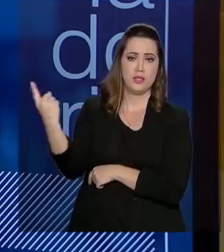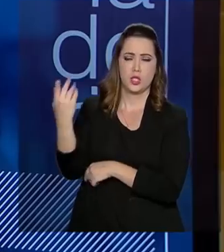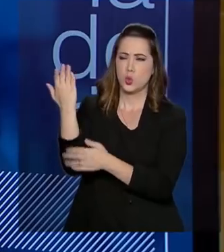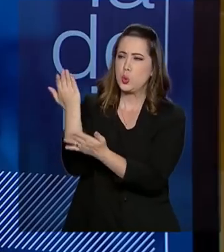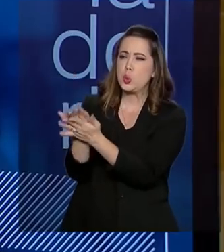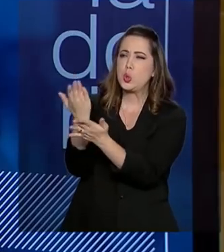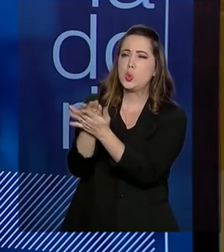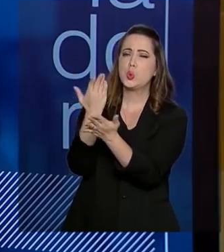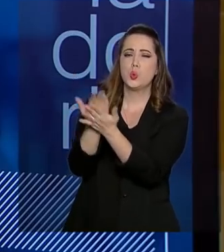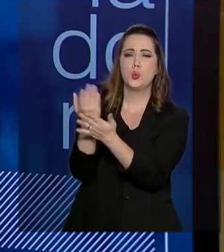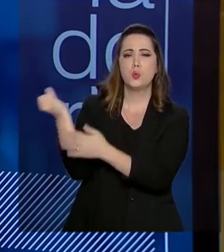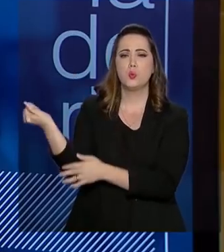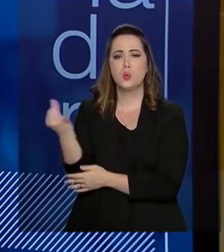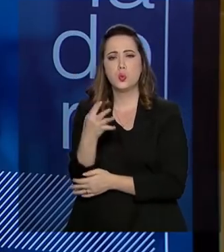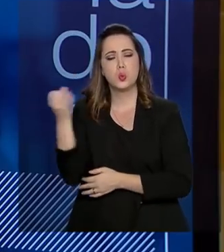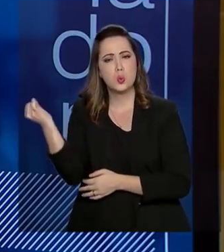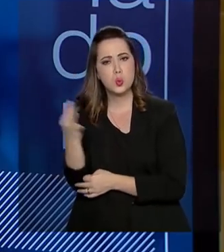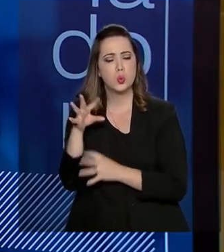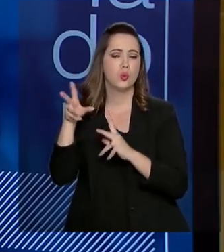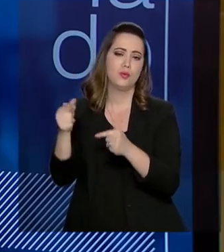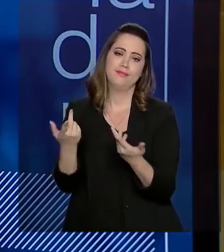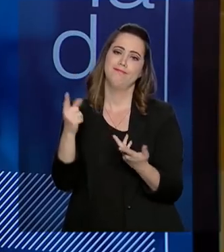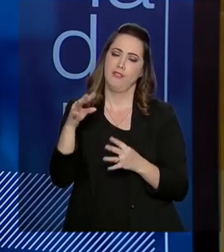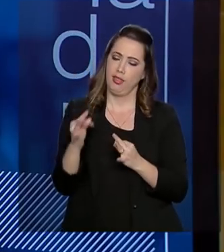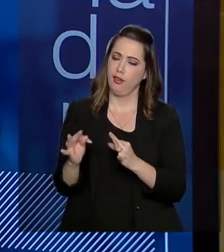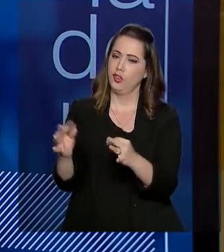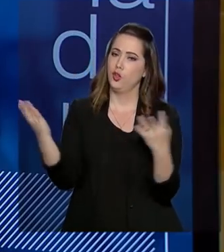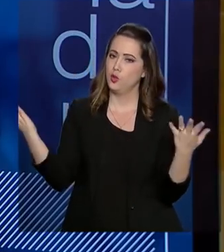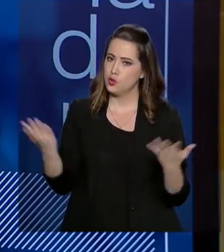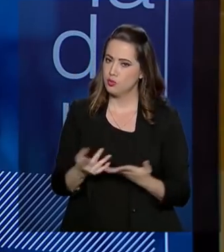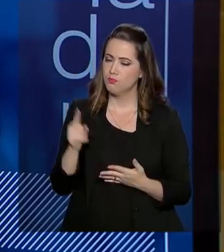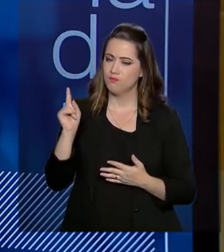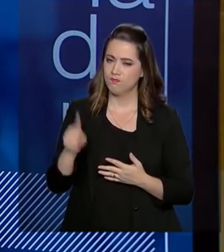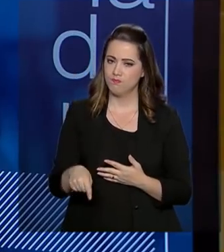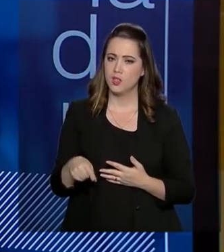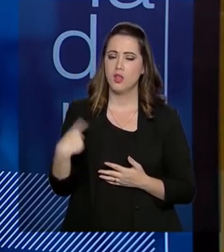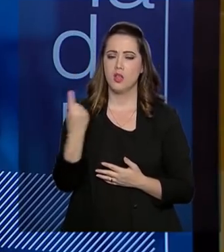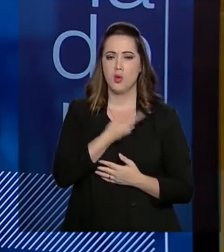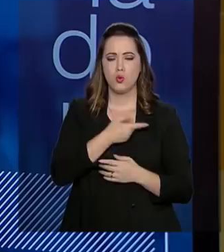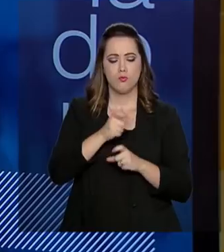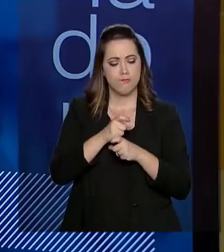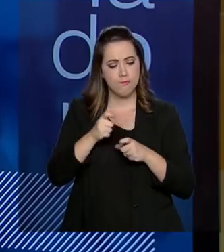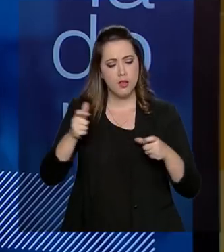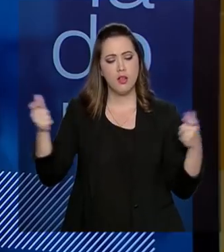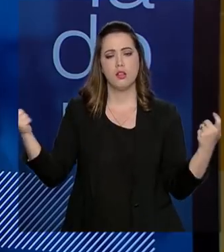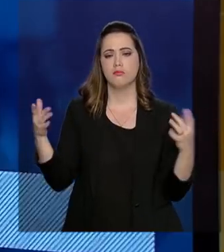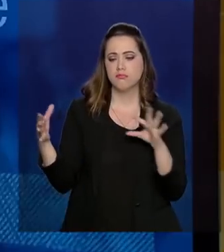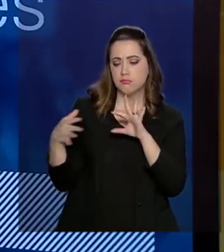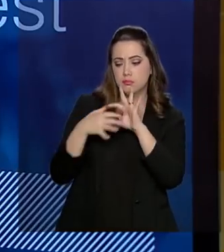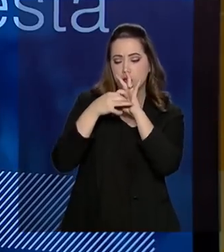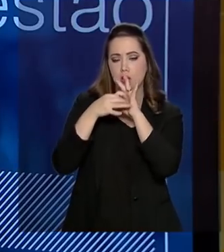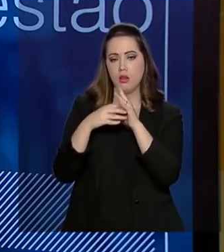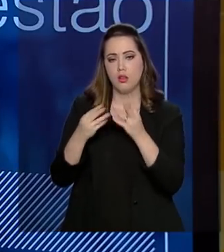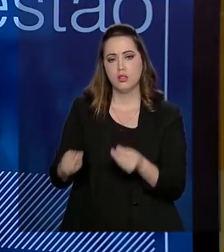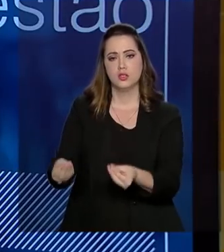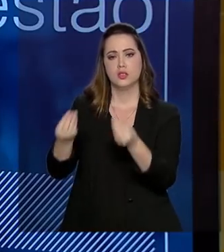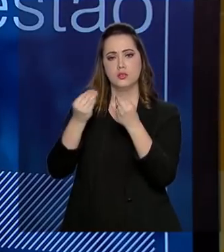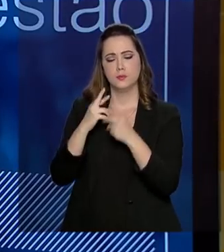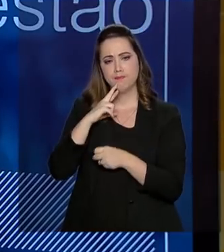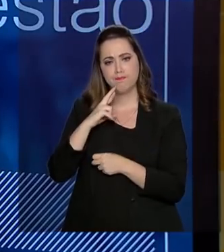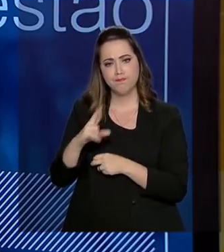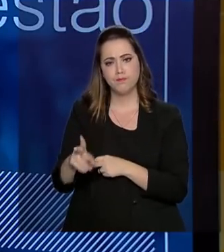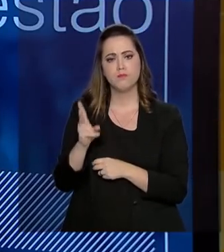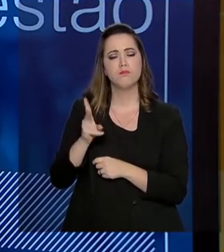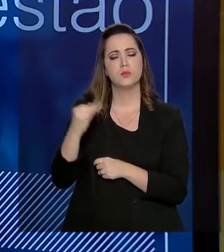conseguir entender aqueles dados como um todo. Então, acho que a tecnologia hoje é a nossa grande aliada e vem trazendo resultados